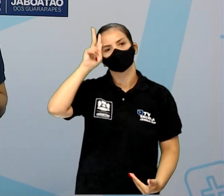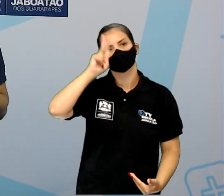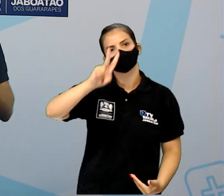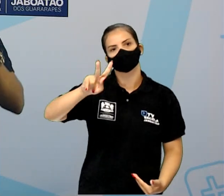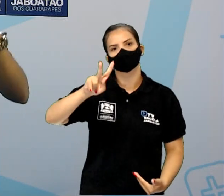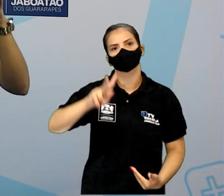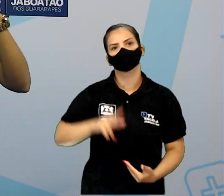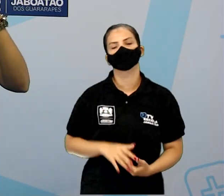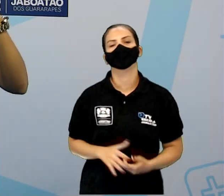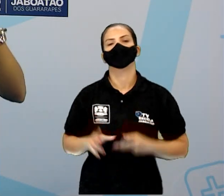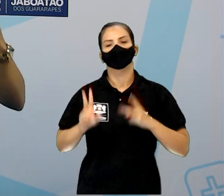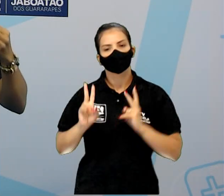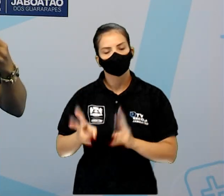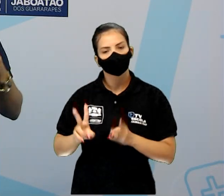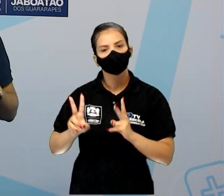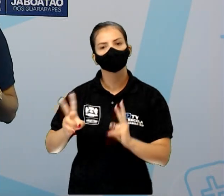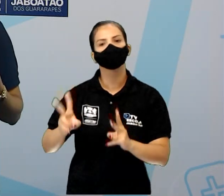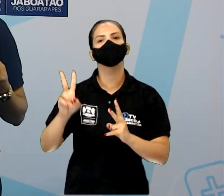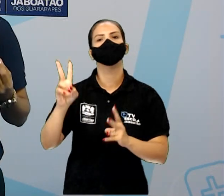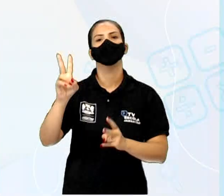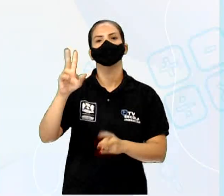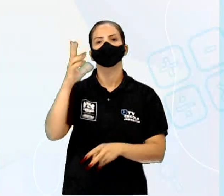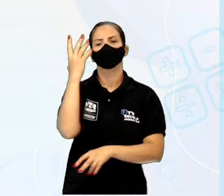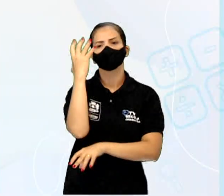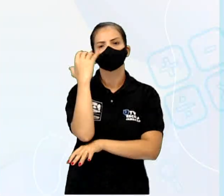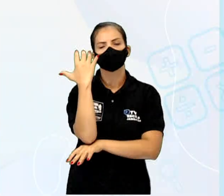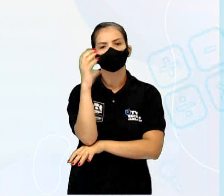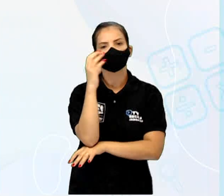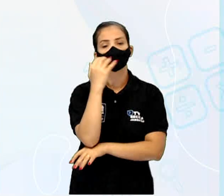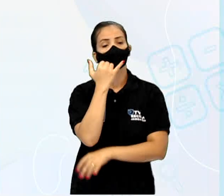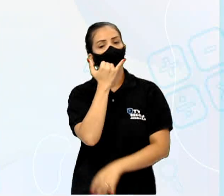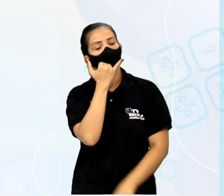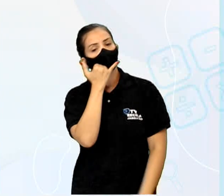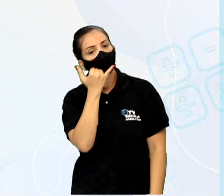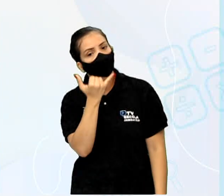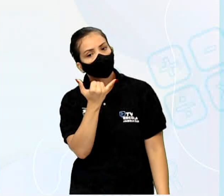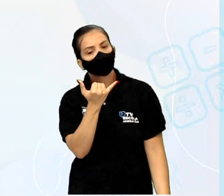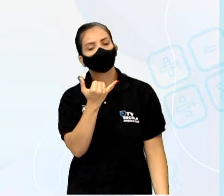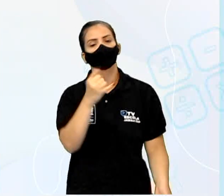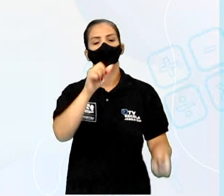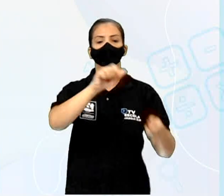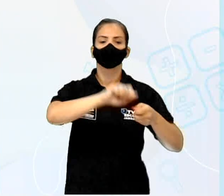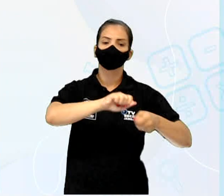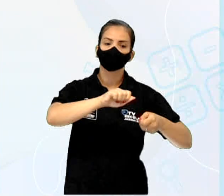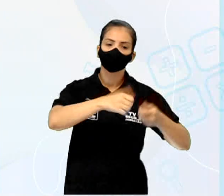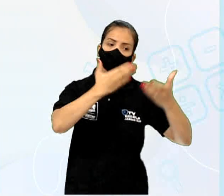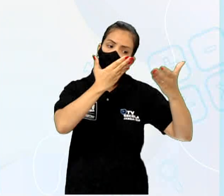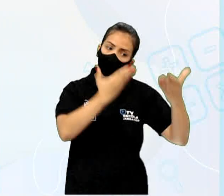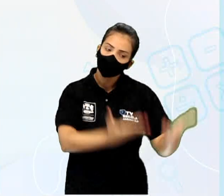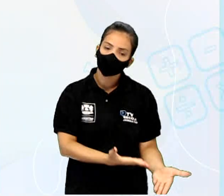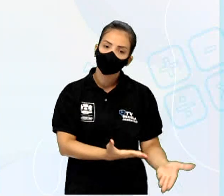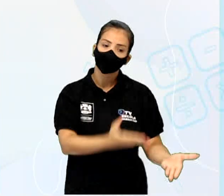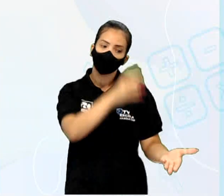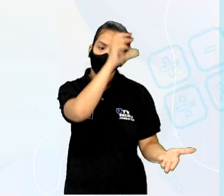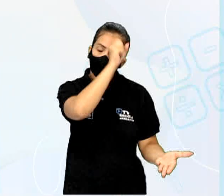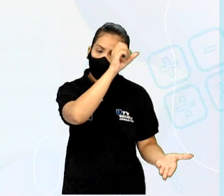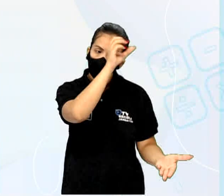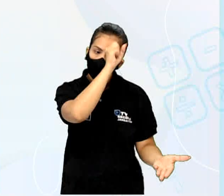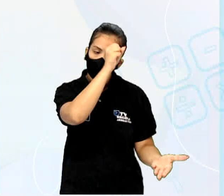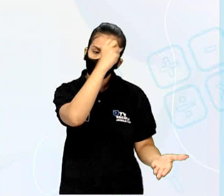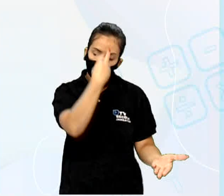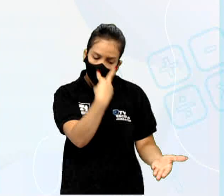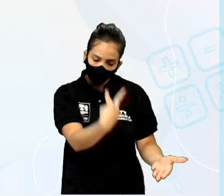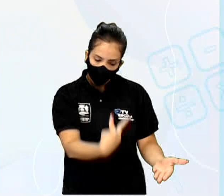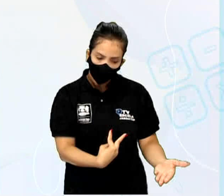Aí, ainda continua, né? O baobá, me desculpe, mas fiz isso para que você aprenda a olhar para